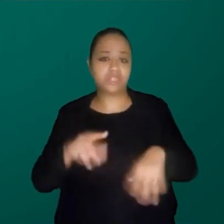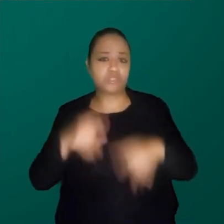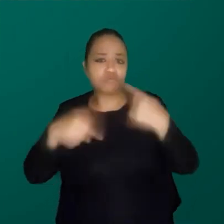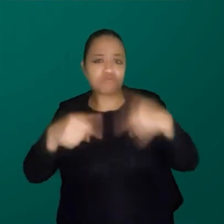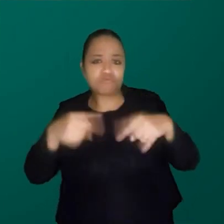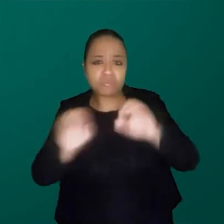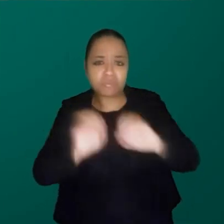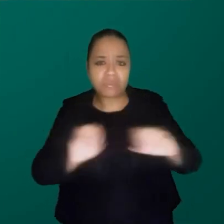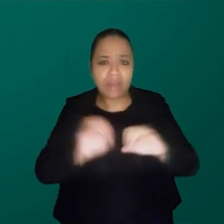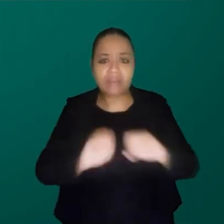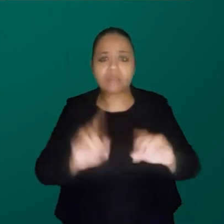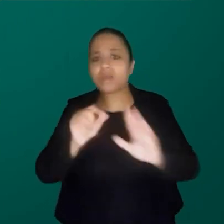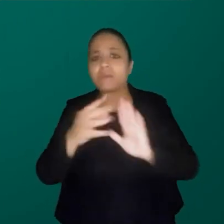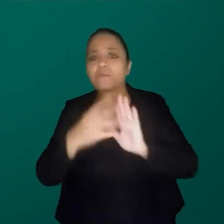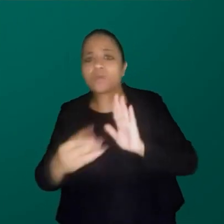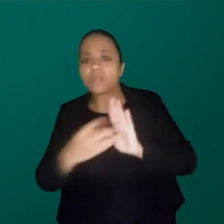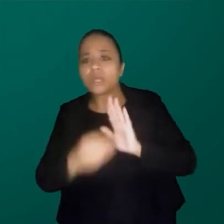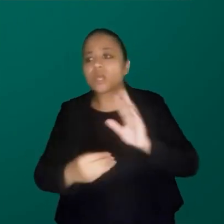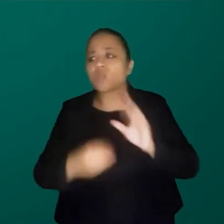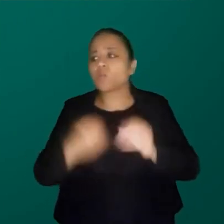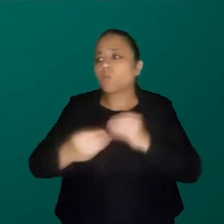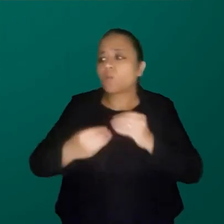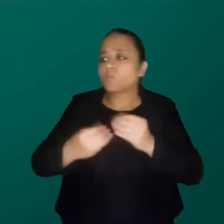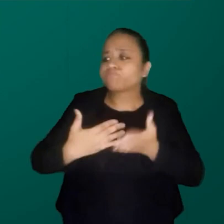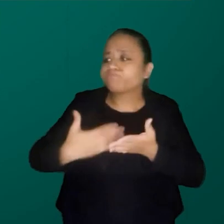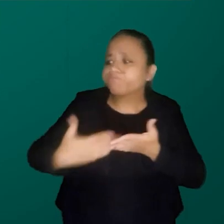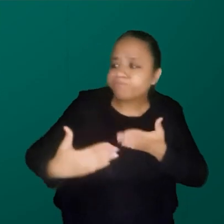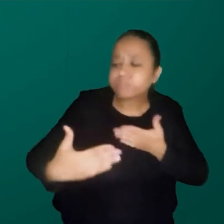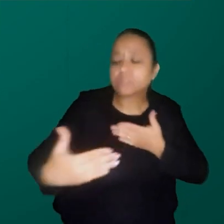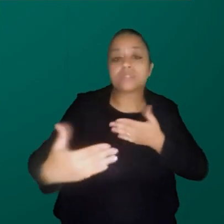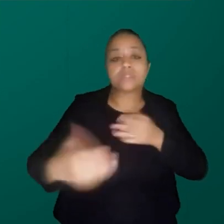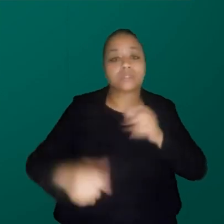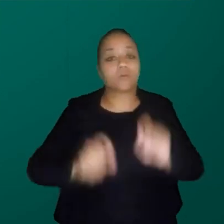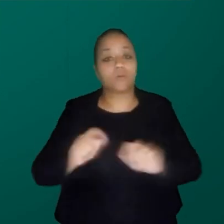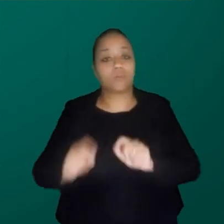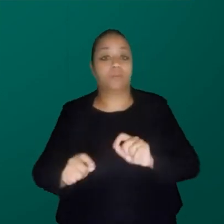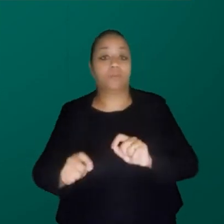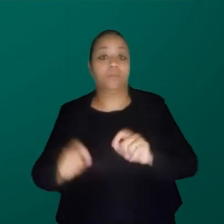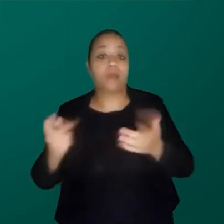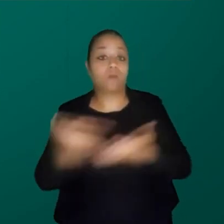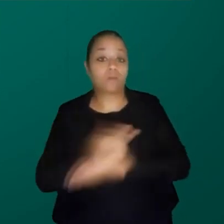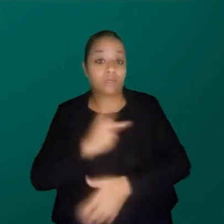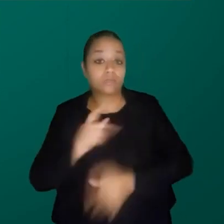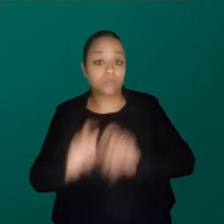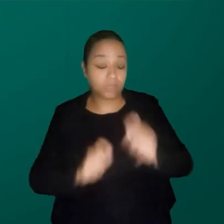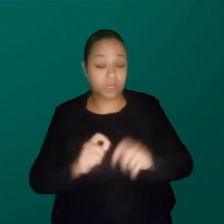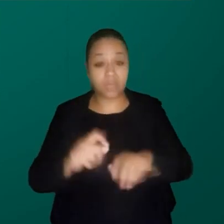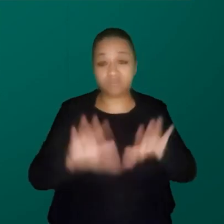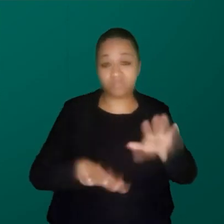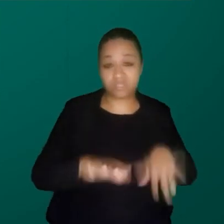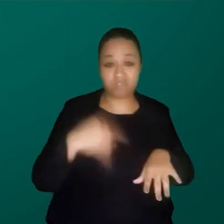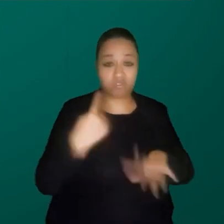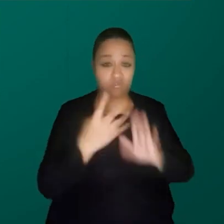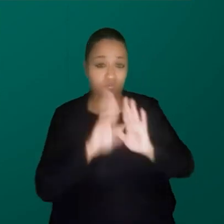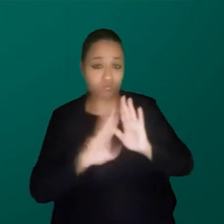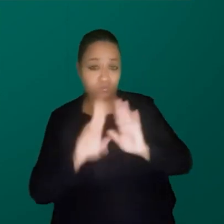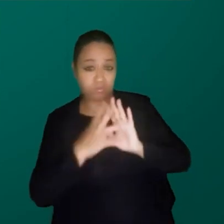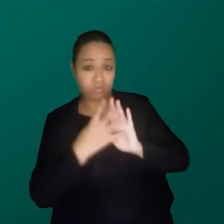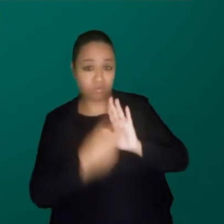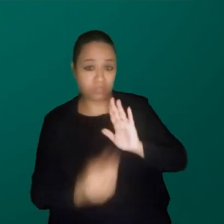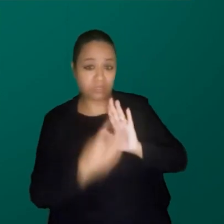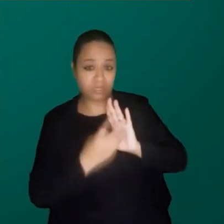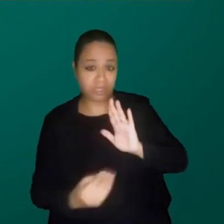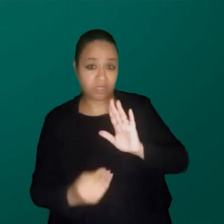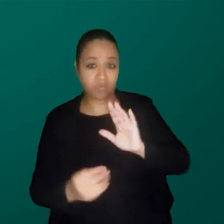o que são esses modelos, de onde a gente está partindo, o que pode acontecer é de a gente utilizar um modelo que é